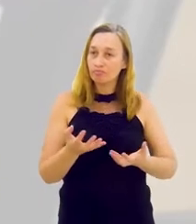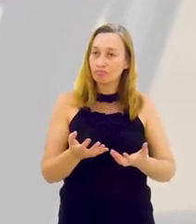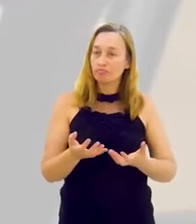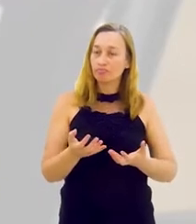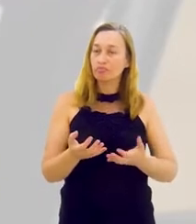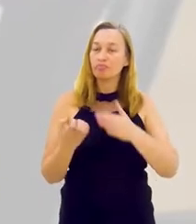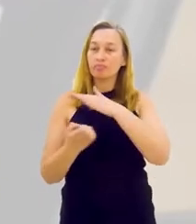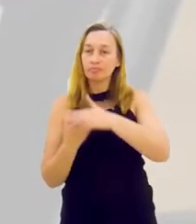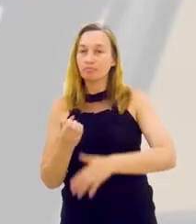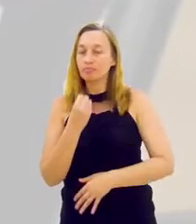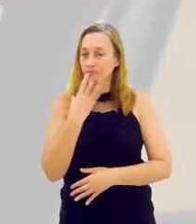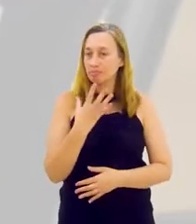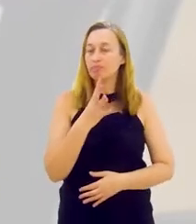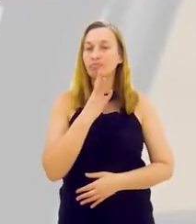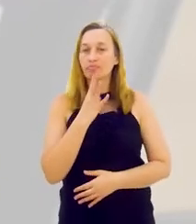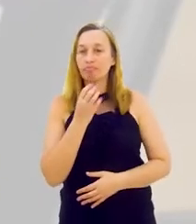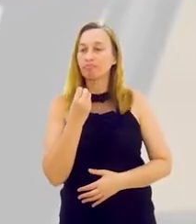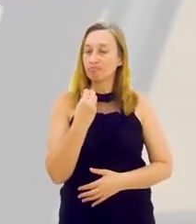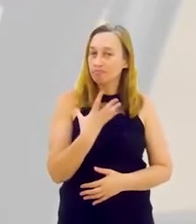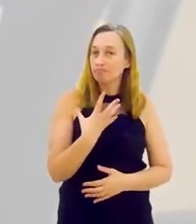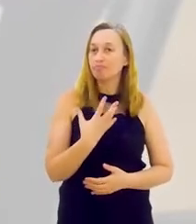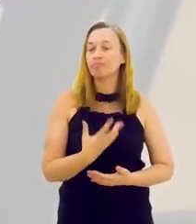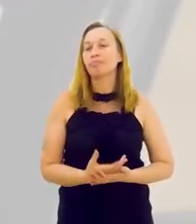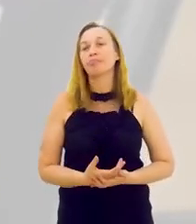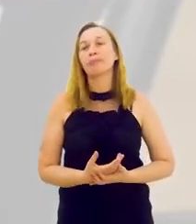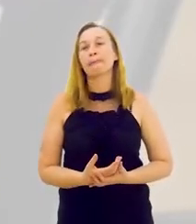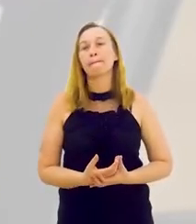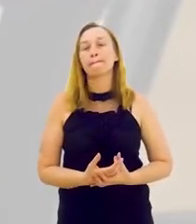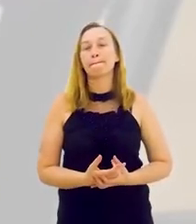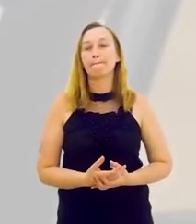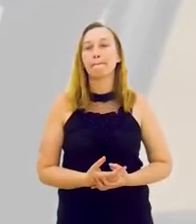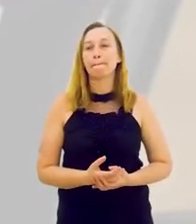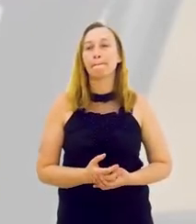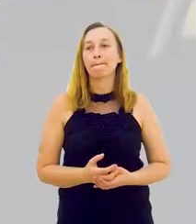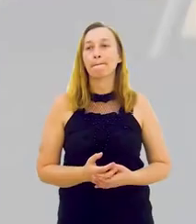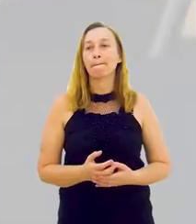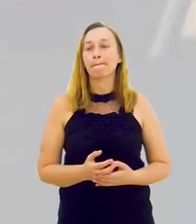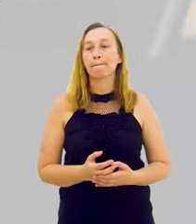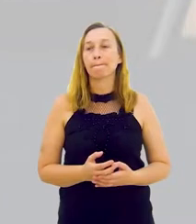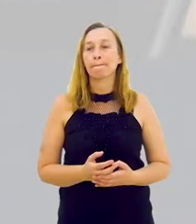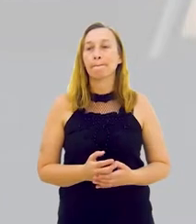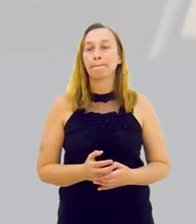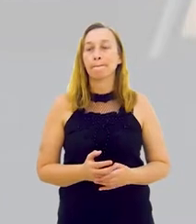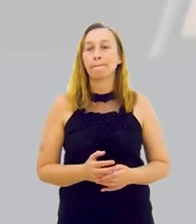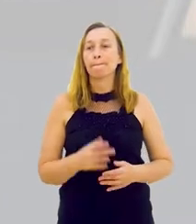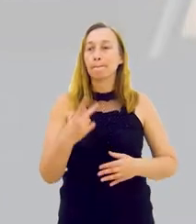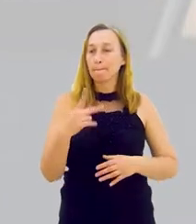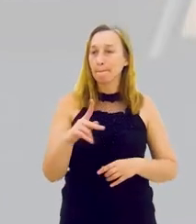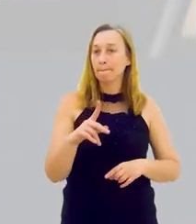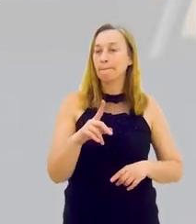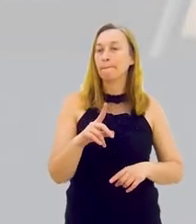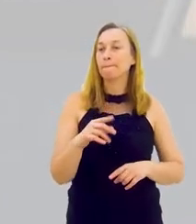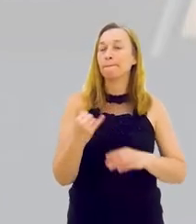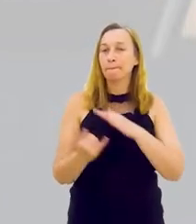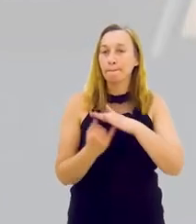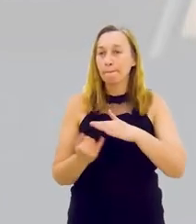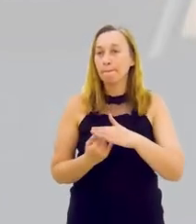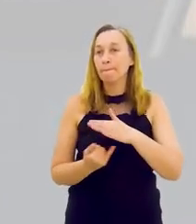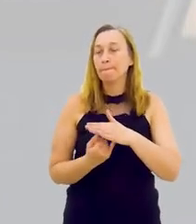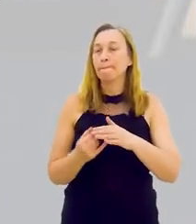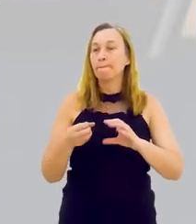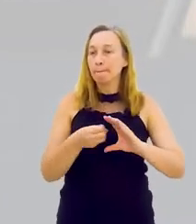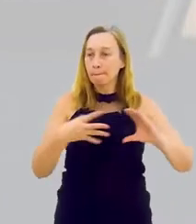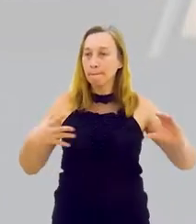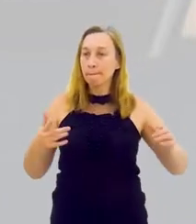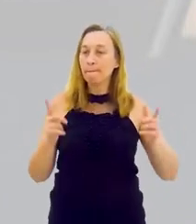sua instituição e sua empresa bem, conhece bem a sua empresa, seu empreendimento, sua instituição.